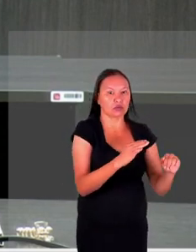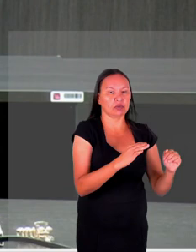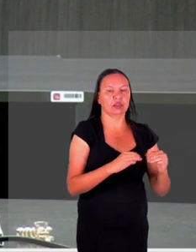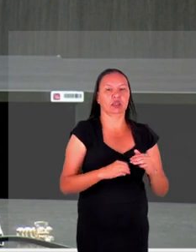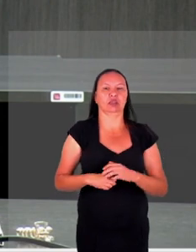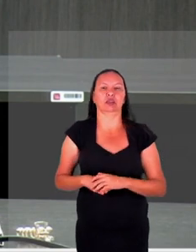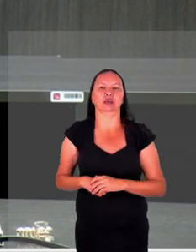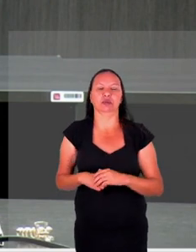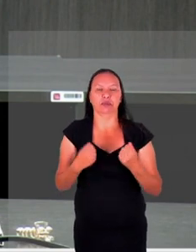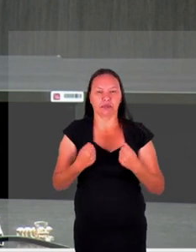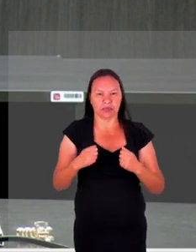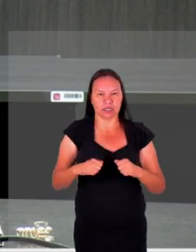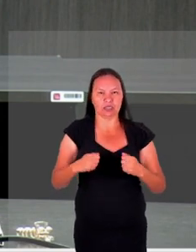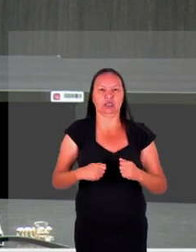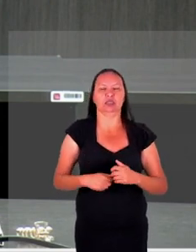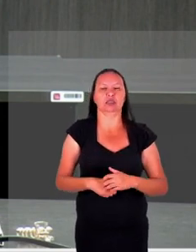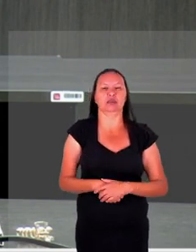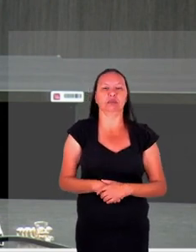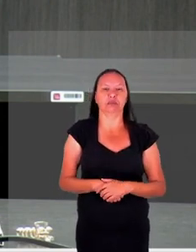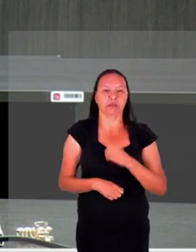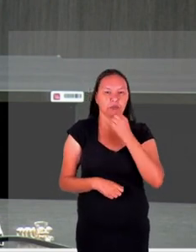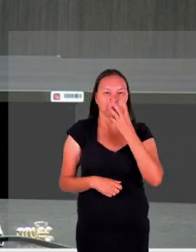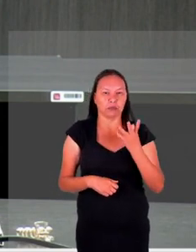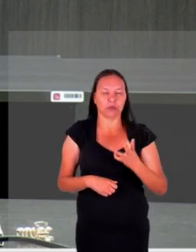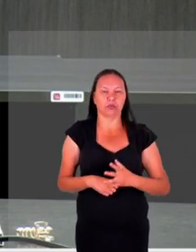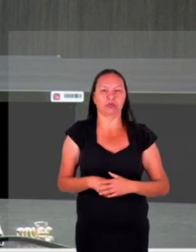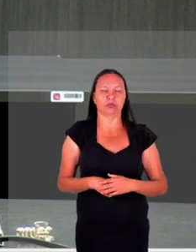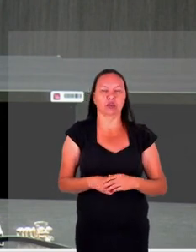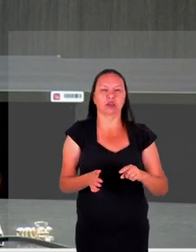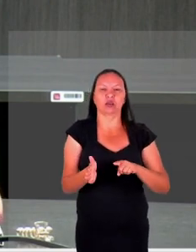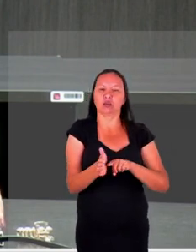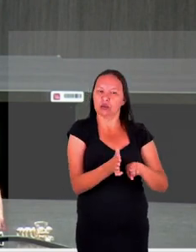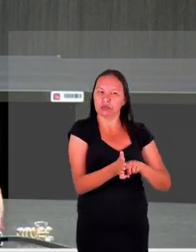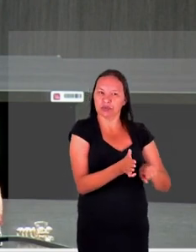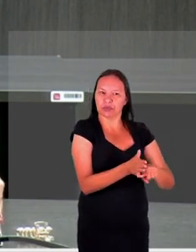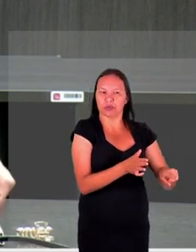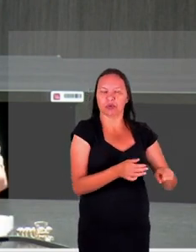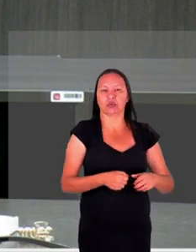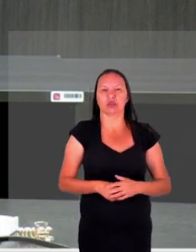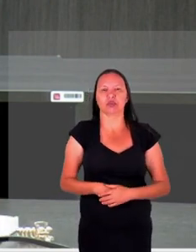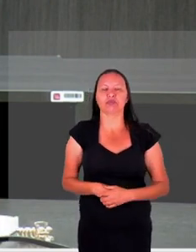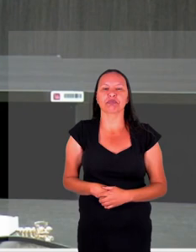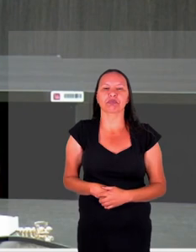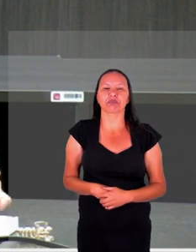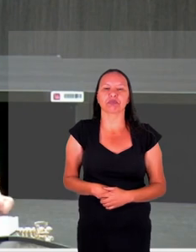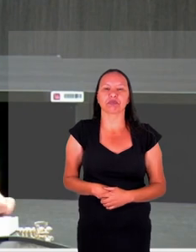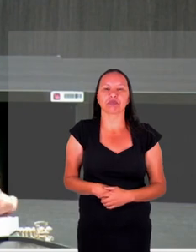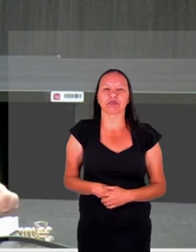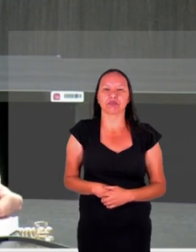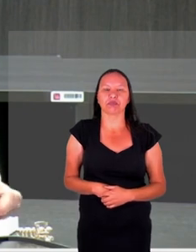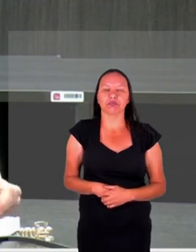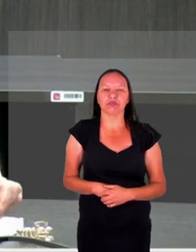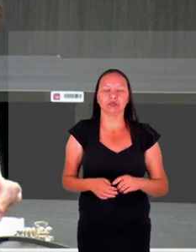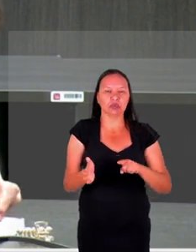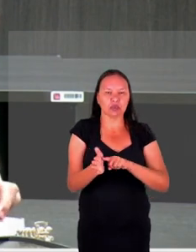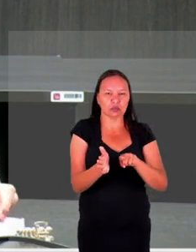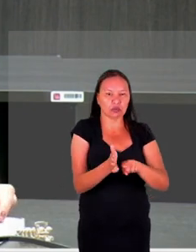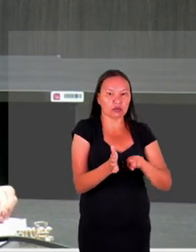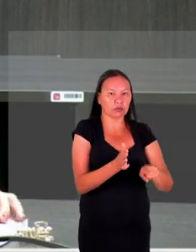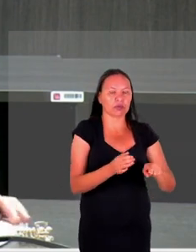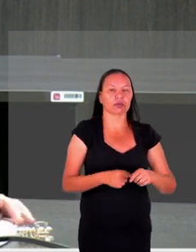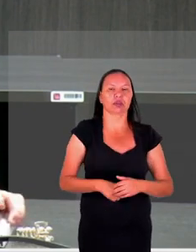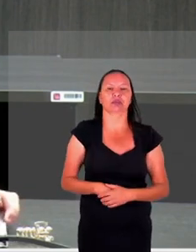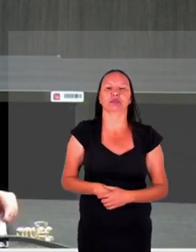necessário bem alguém quer fazer alguma outra observação eu acho que tem alguma outra pergunta no chat